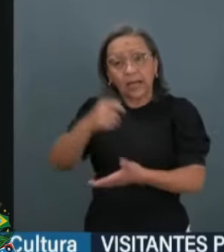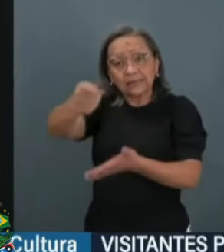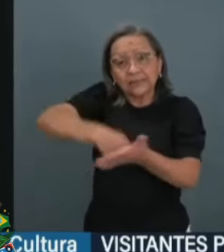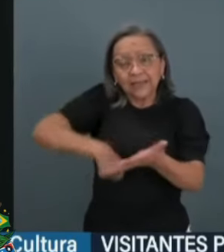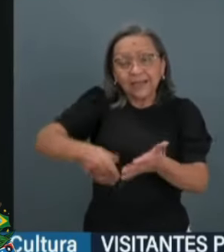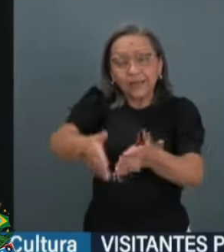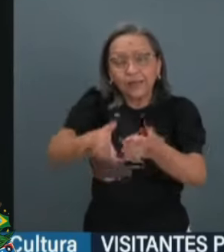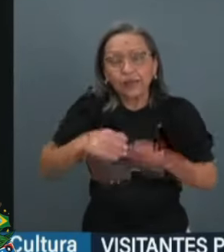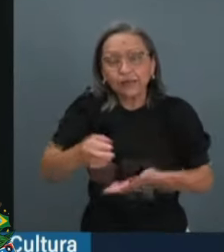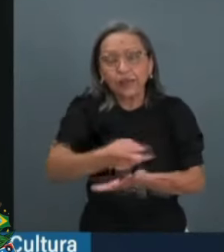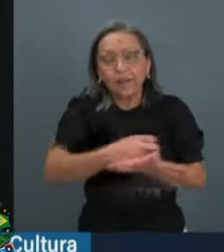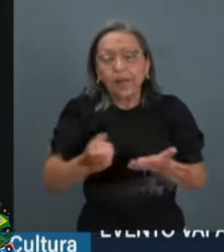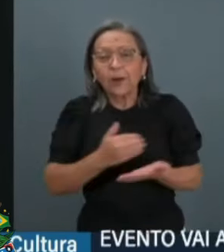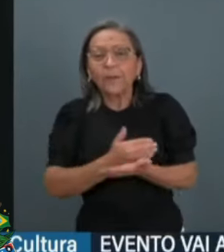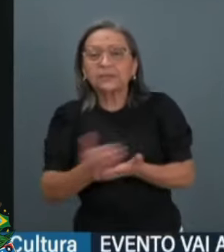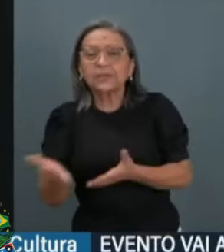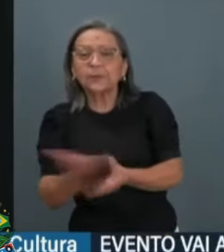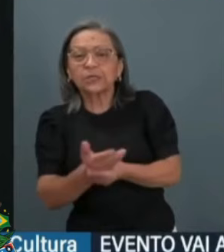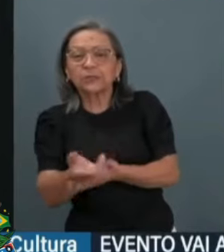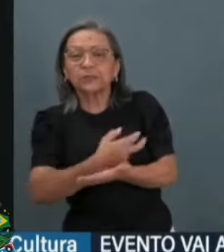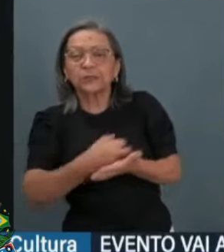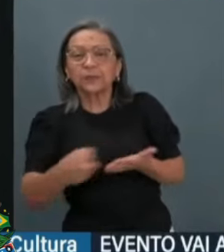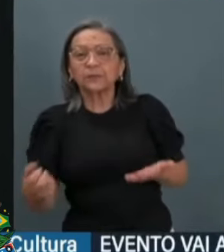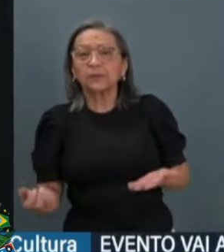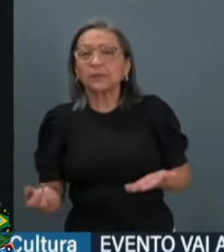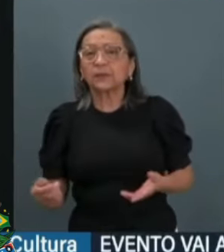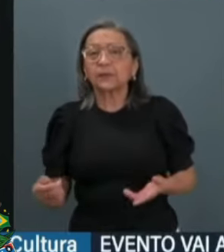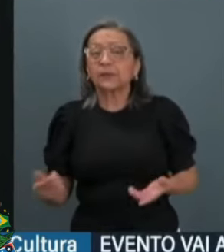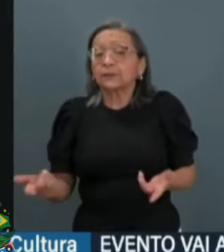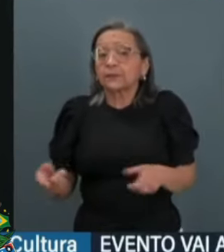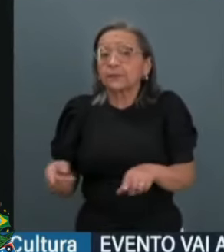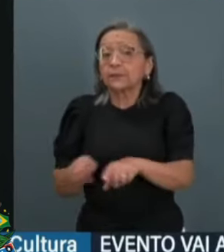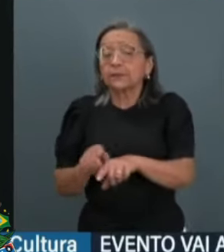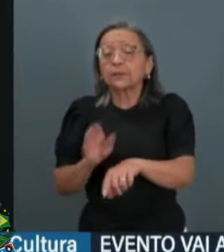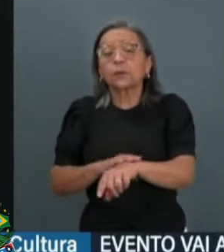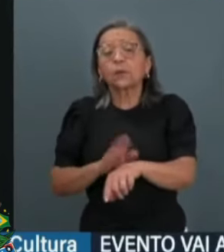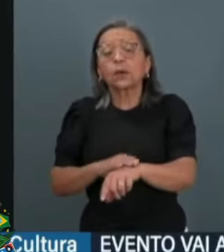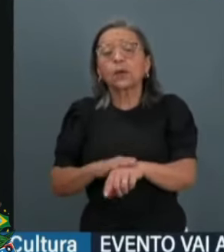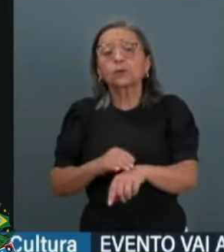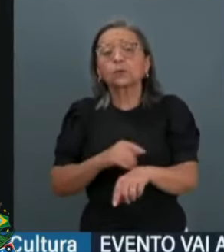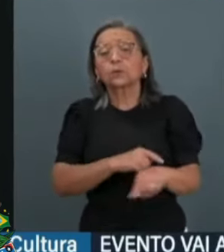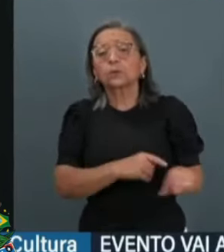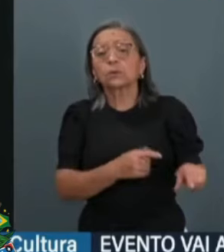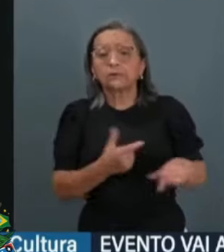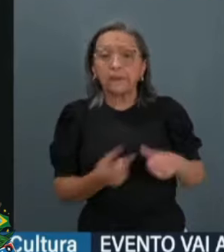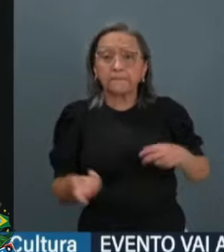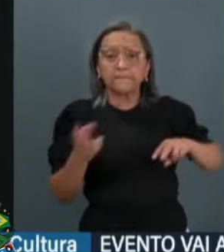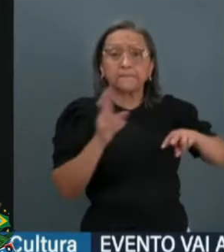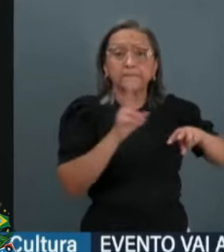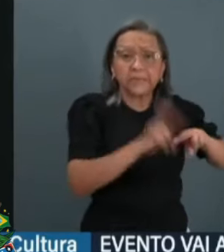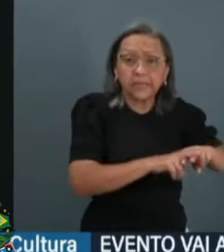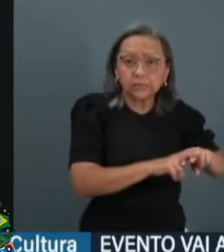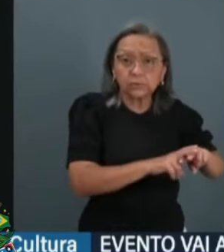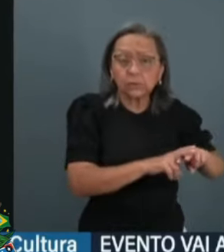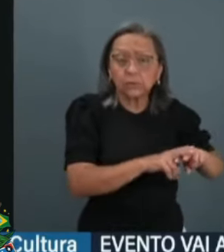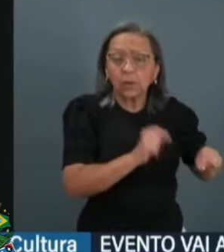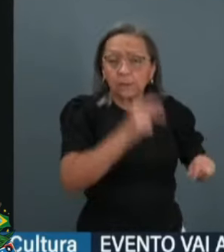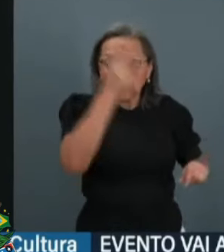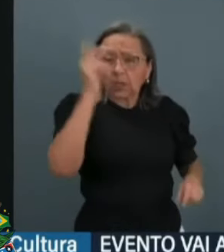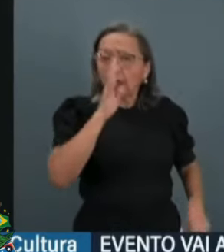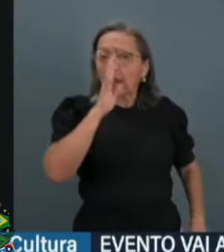petição para iniciar o processo de impeachment, teria que, num momento, estar na cadeira como alguém que acusa,